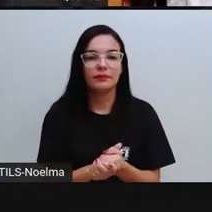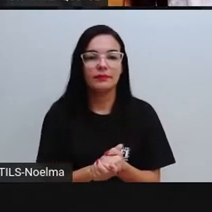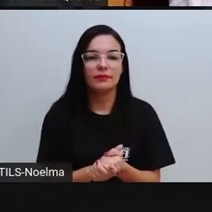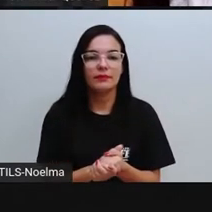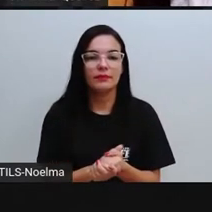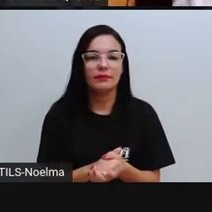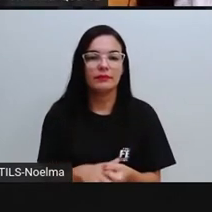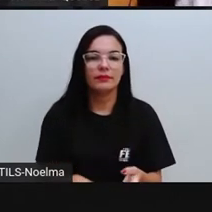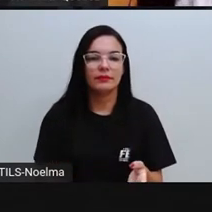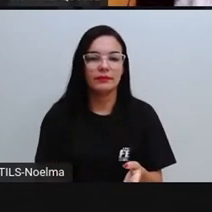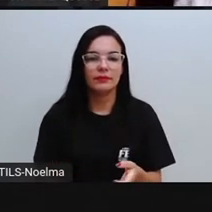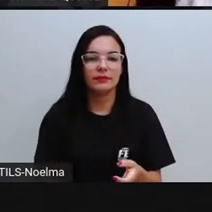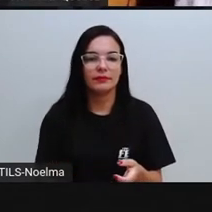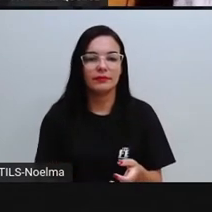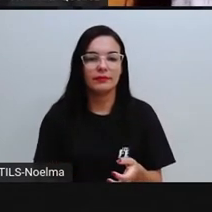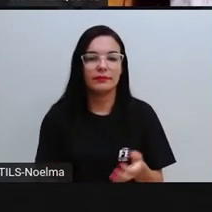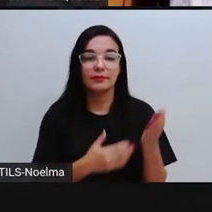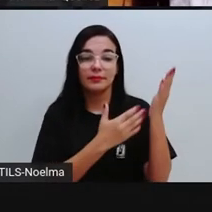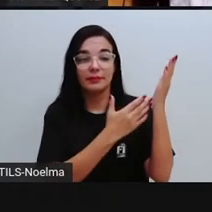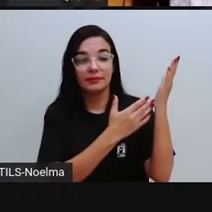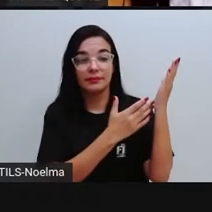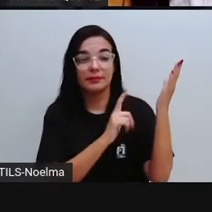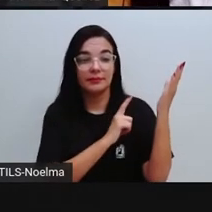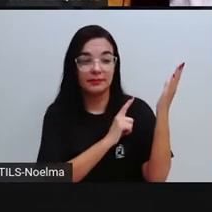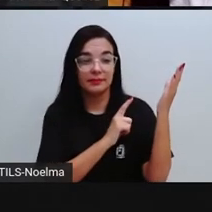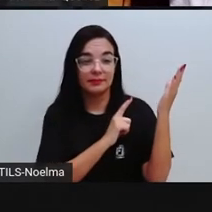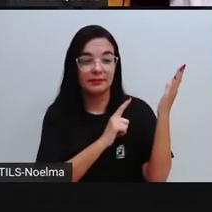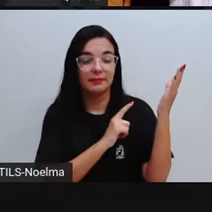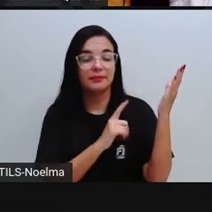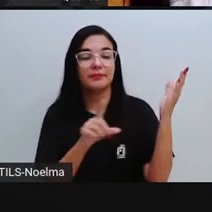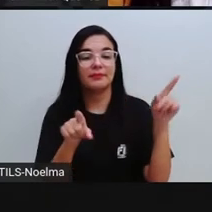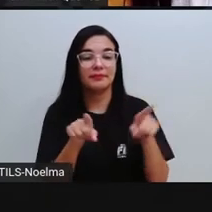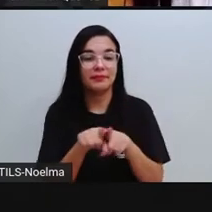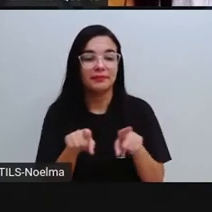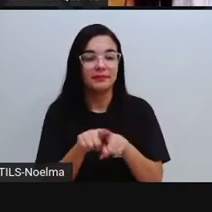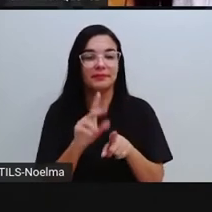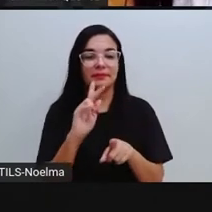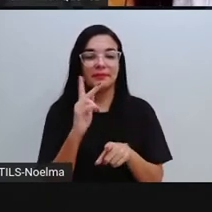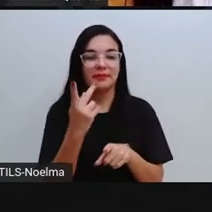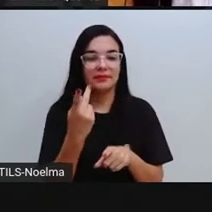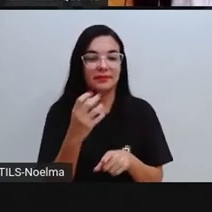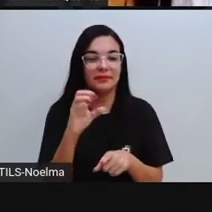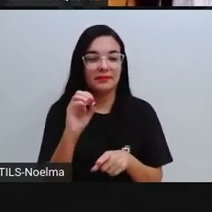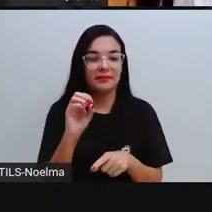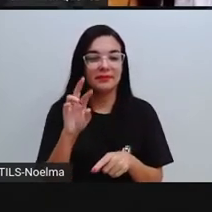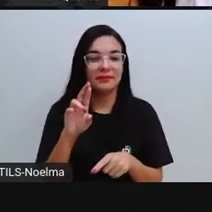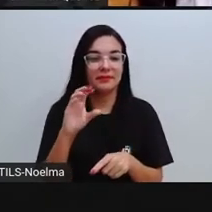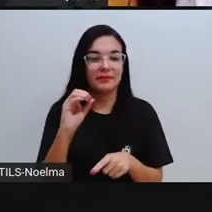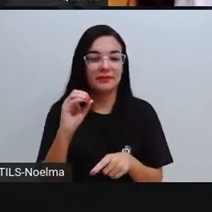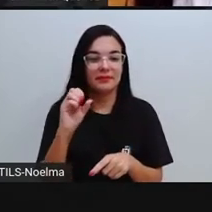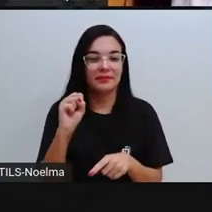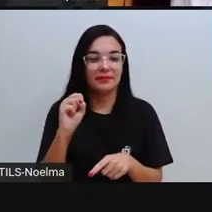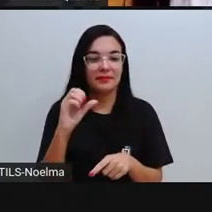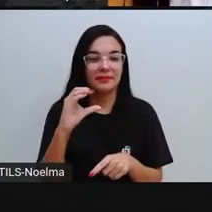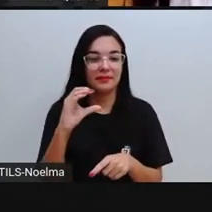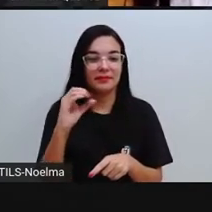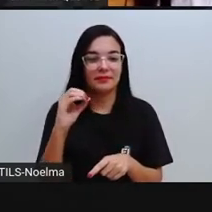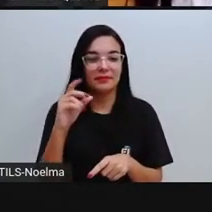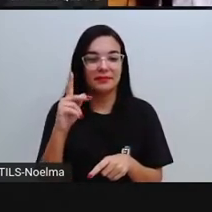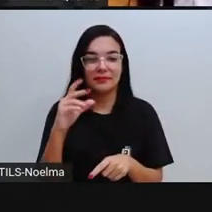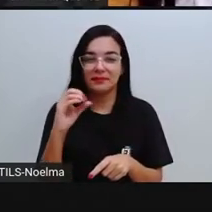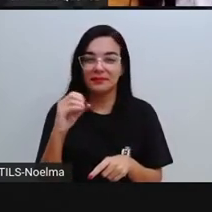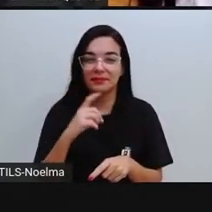leitura pode também ser, né? O horóscopo. O horóscopo, isso mesmo, onde vai ter os signos, né?